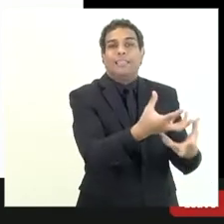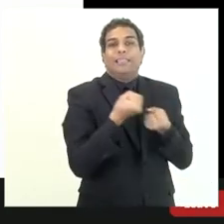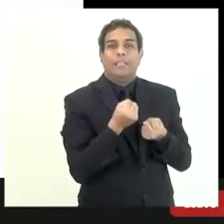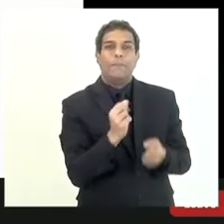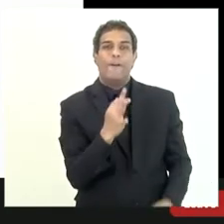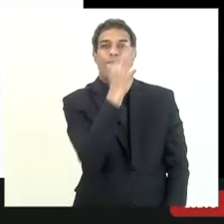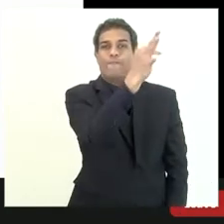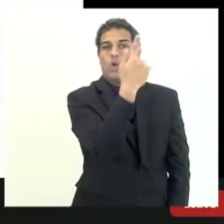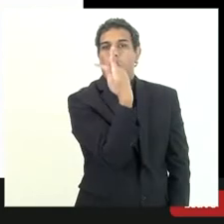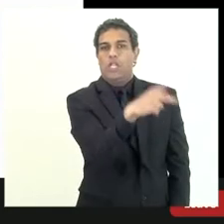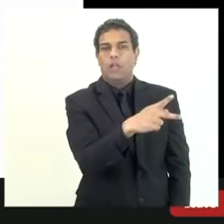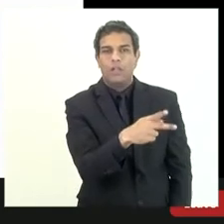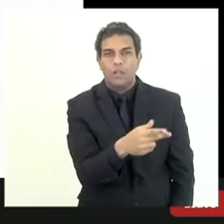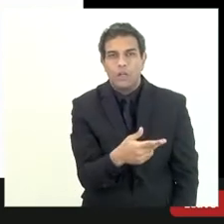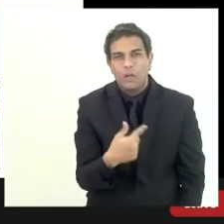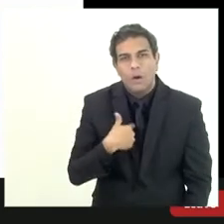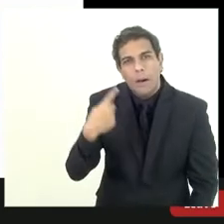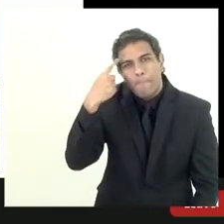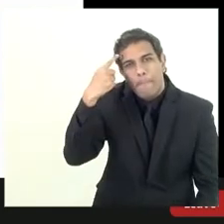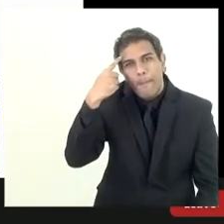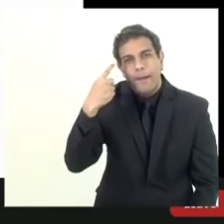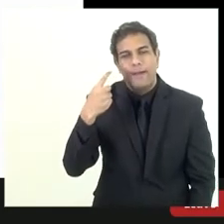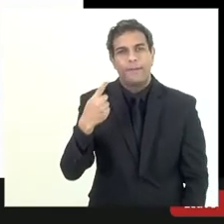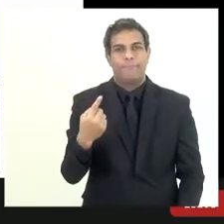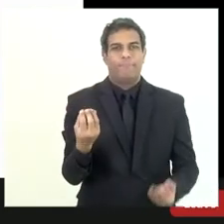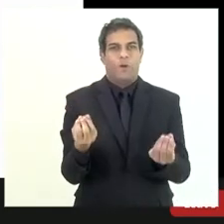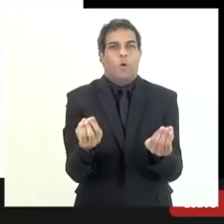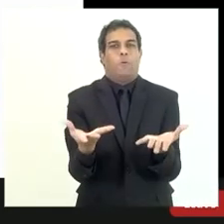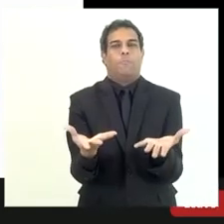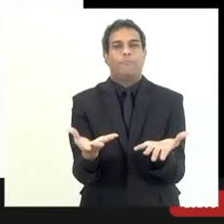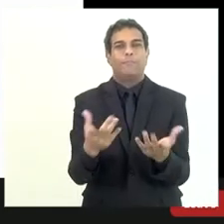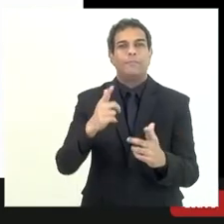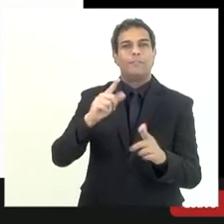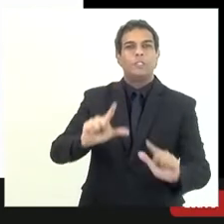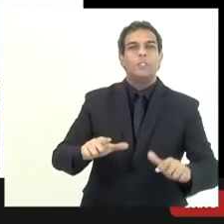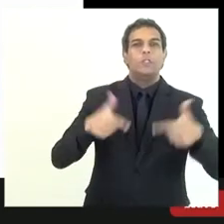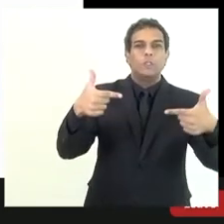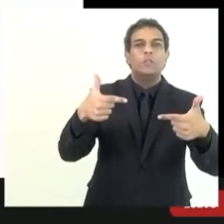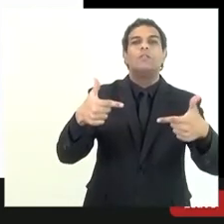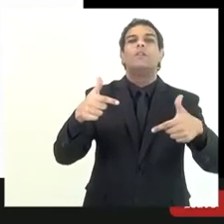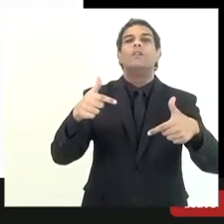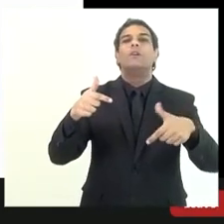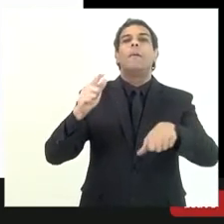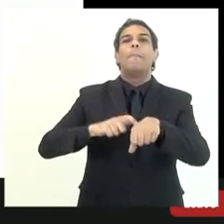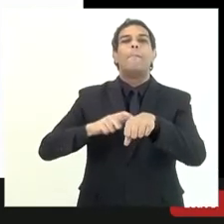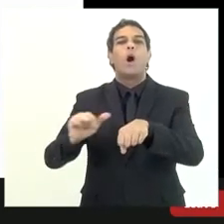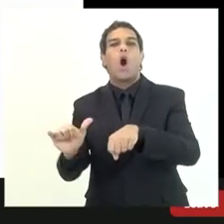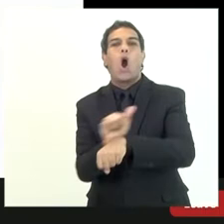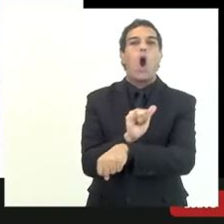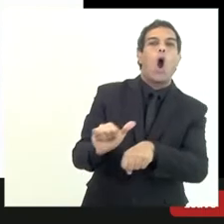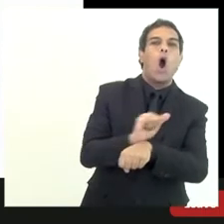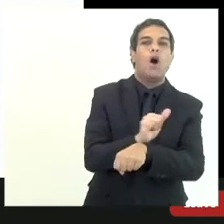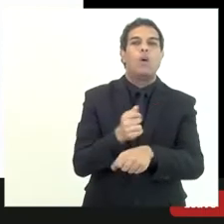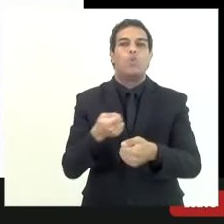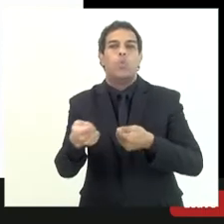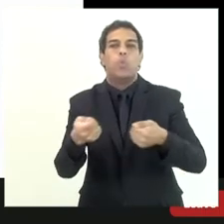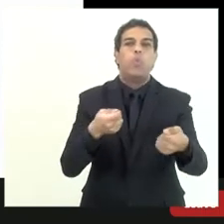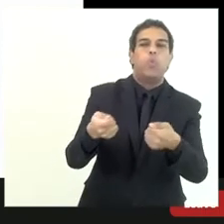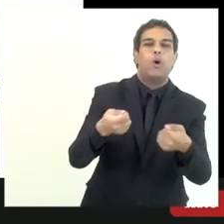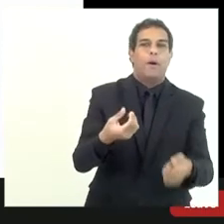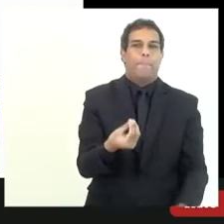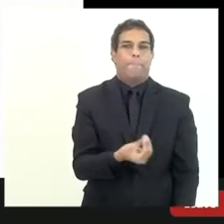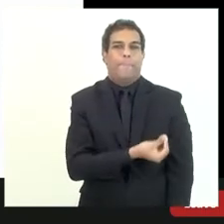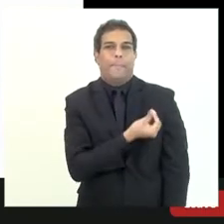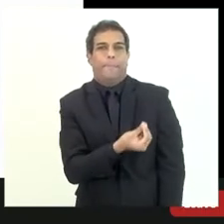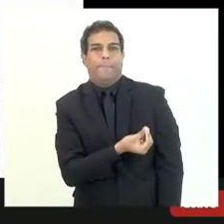então para eu considerar aquilo como um ativo ele tem que ser um recurso controlado no presente pela entidade